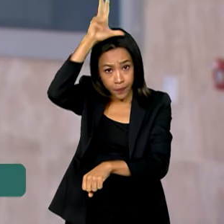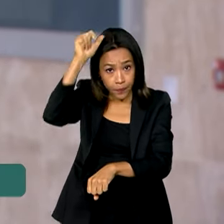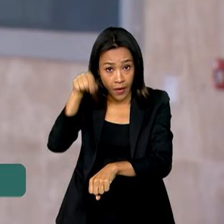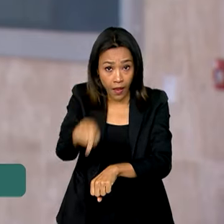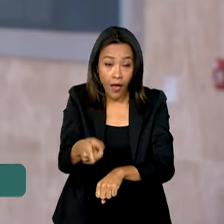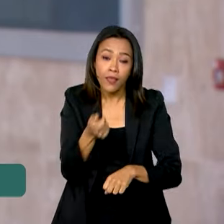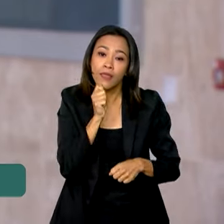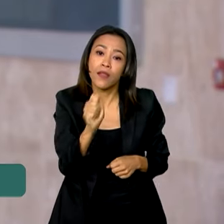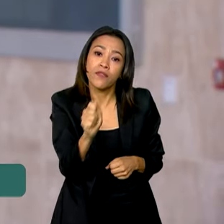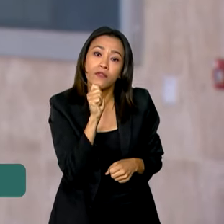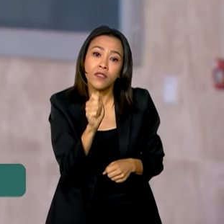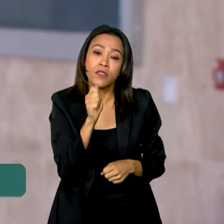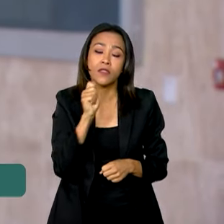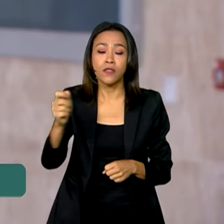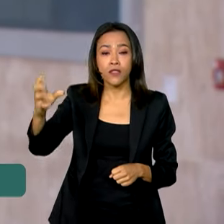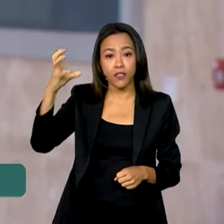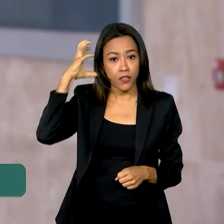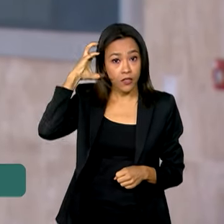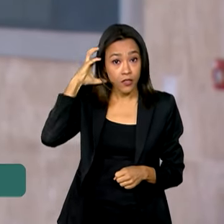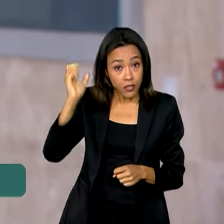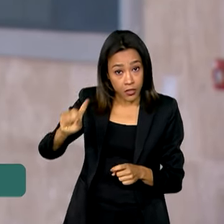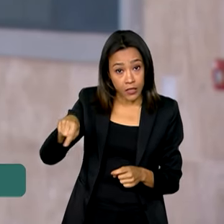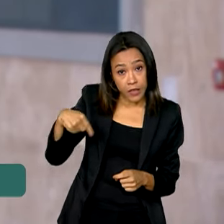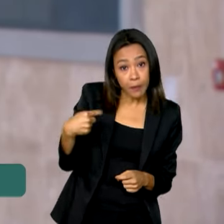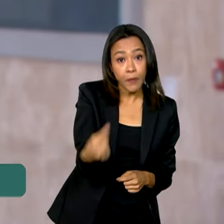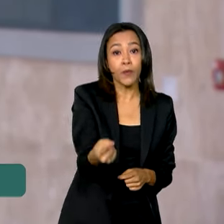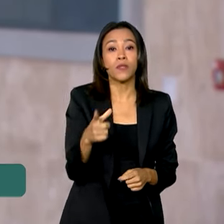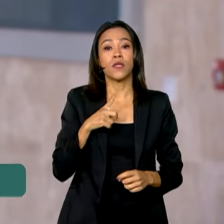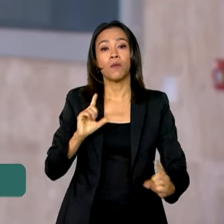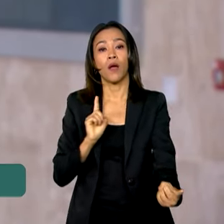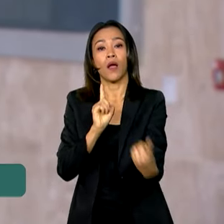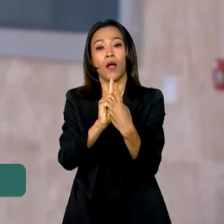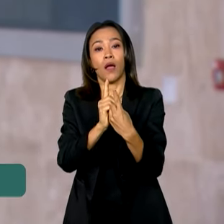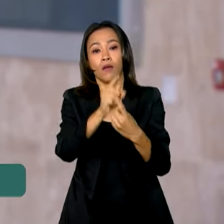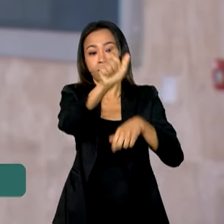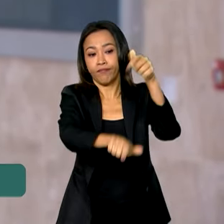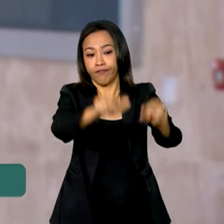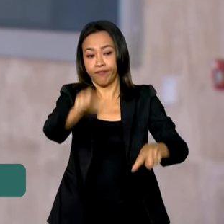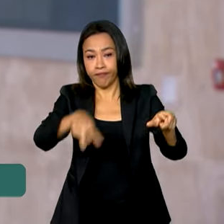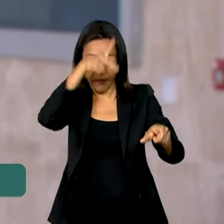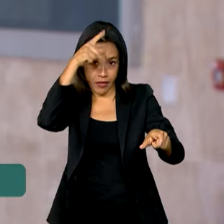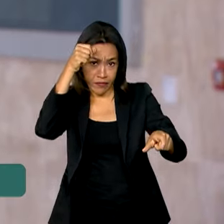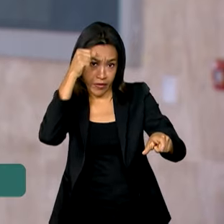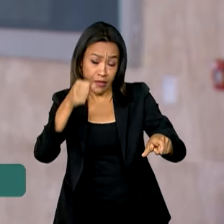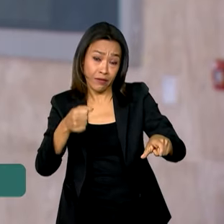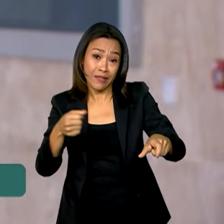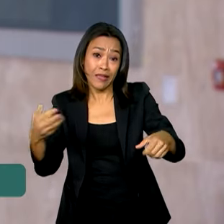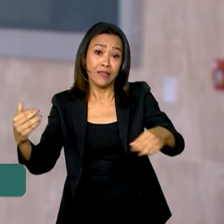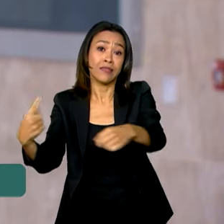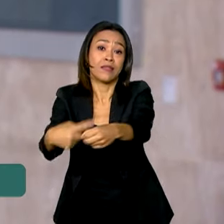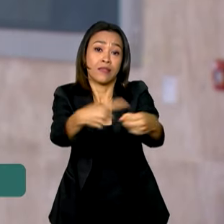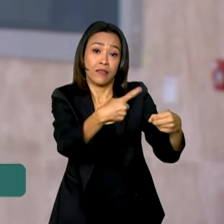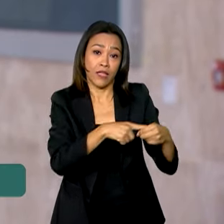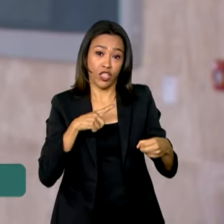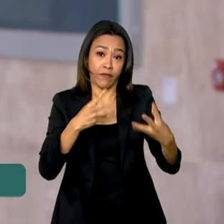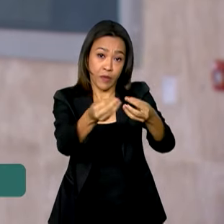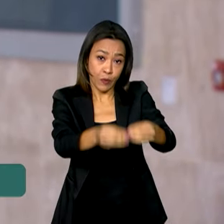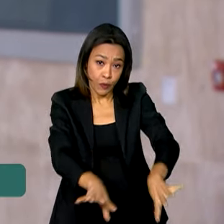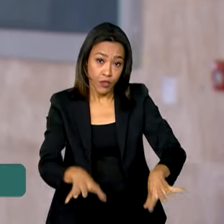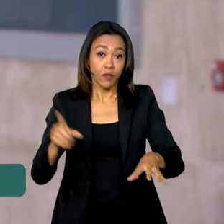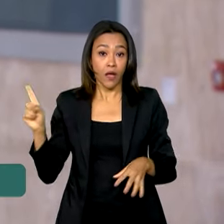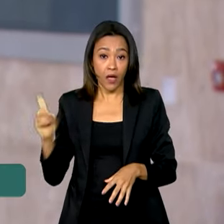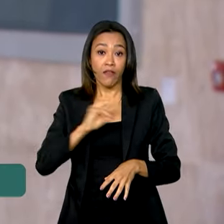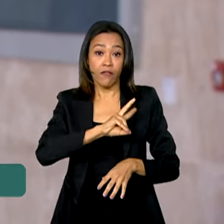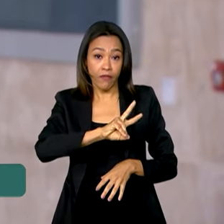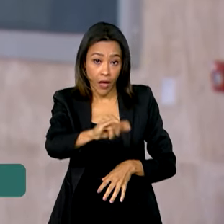entrevista a uma rádio local e, em seguida, se encontra com prefeitos das cidades afetadas. O presidente vai anunciar medidas de combate